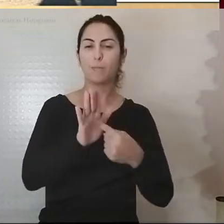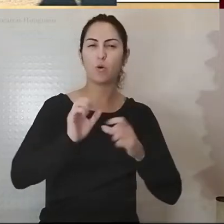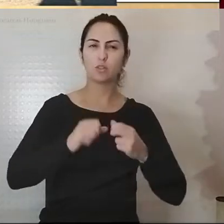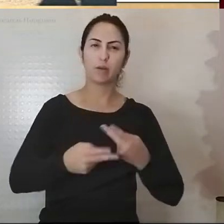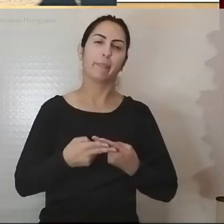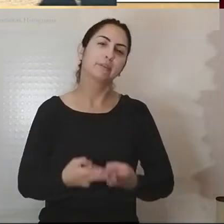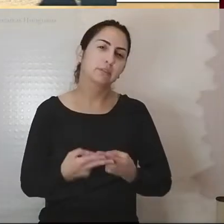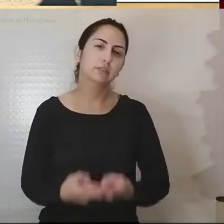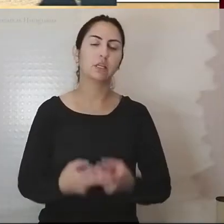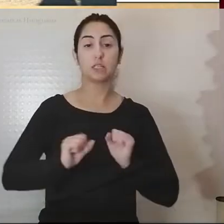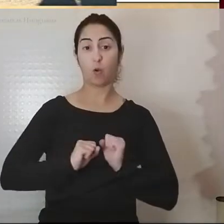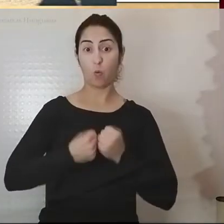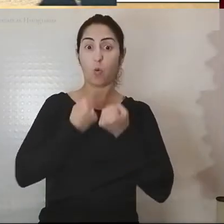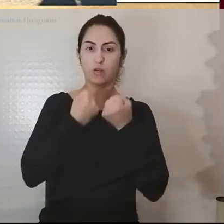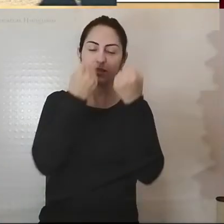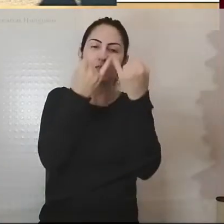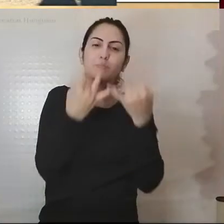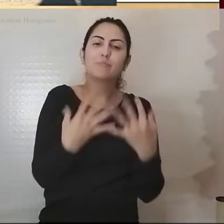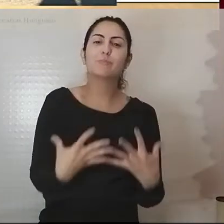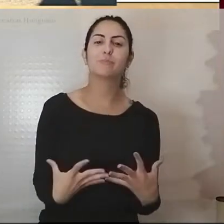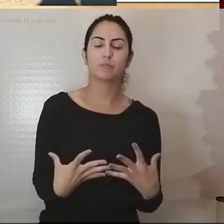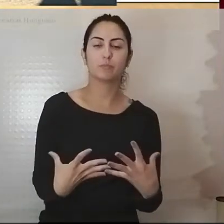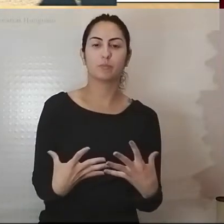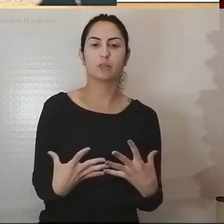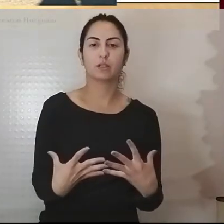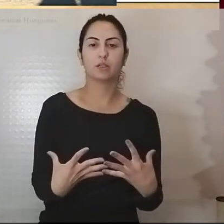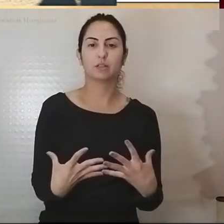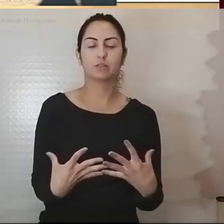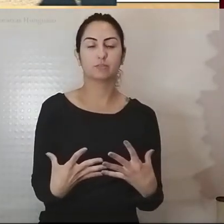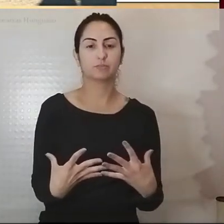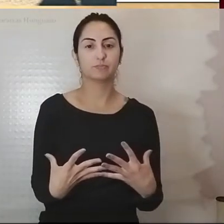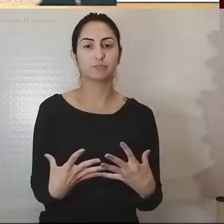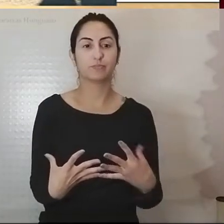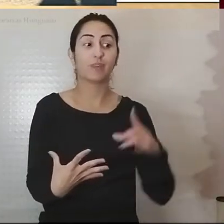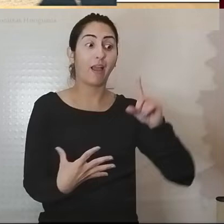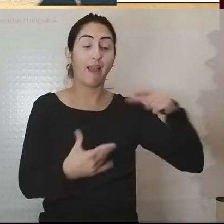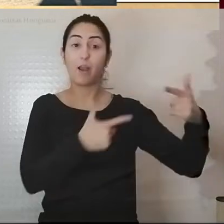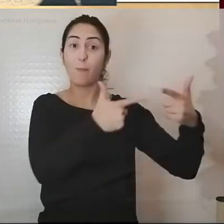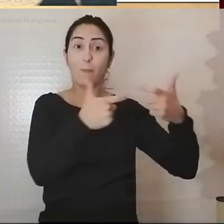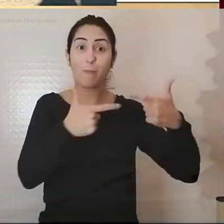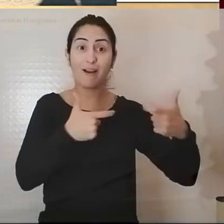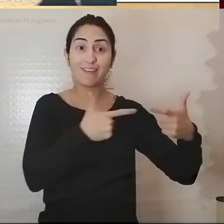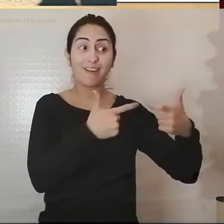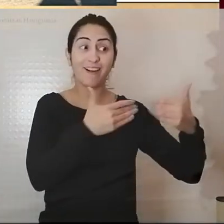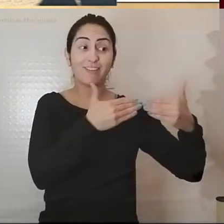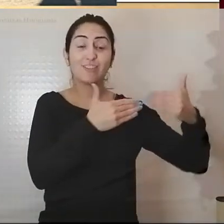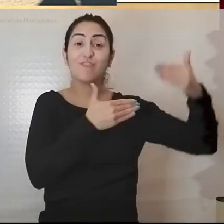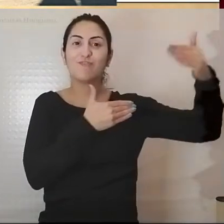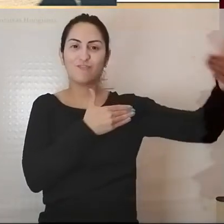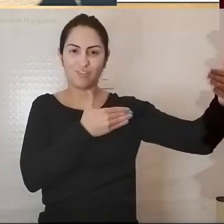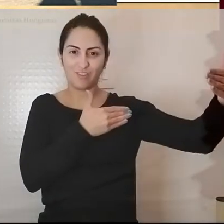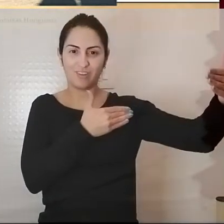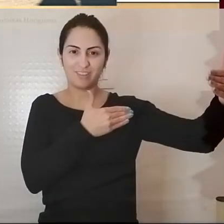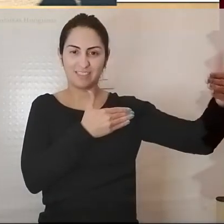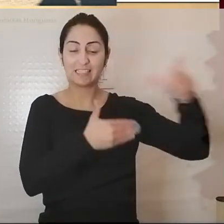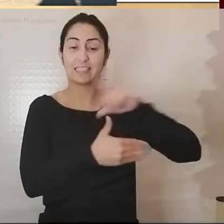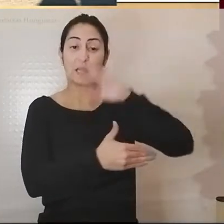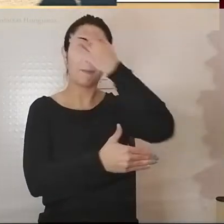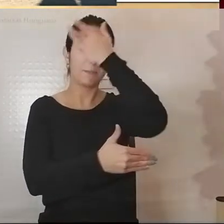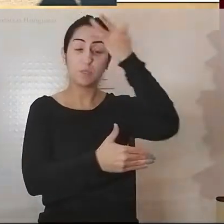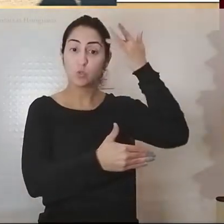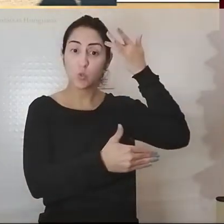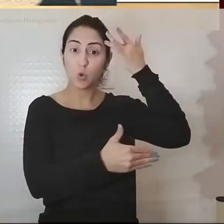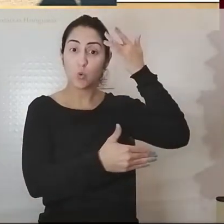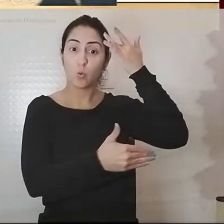que, passa a citar, esta é uma guerra que vem de fora, movida por pessoas que nos